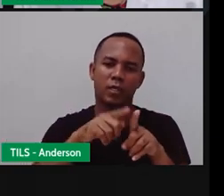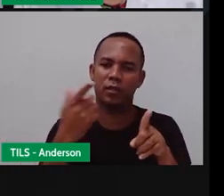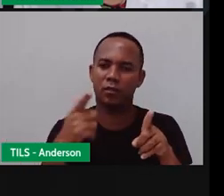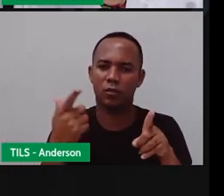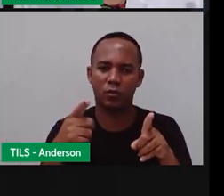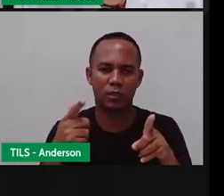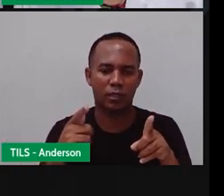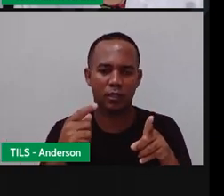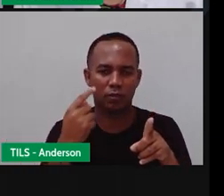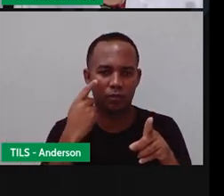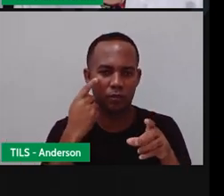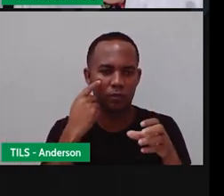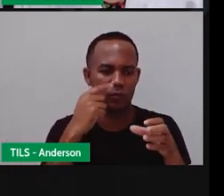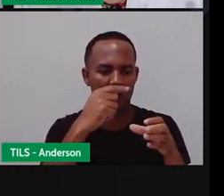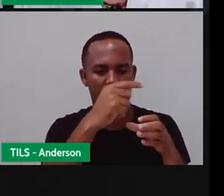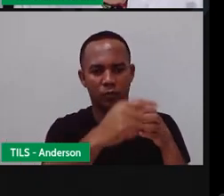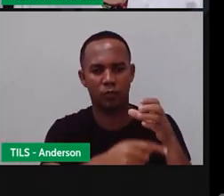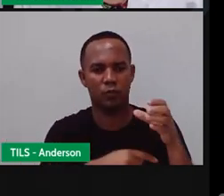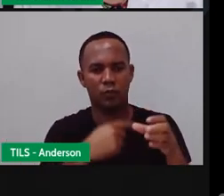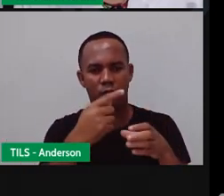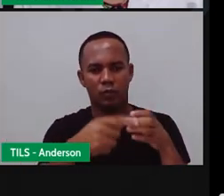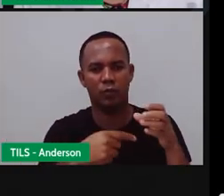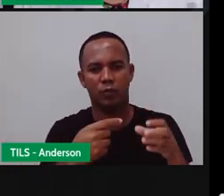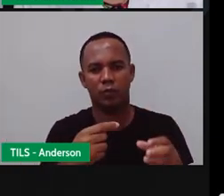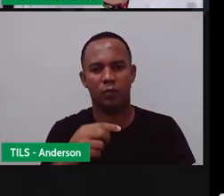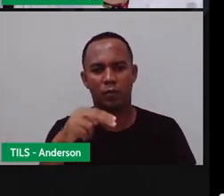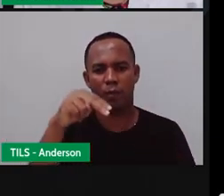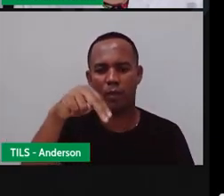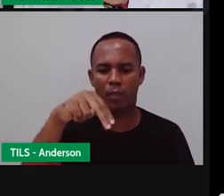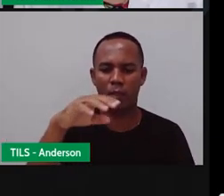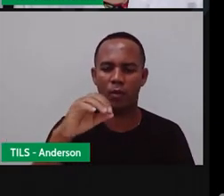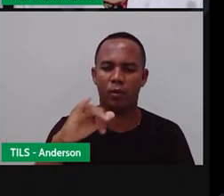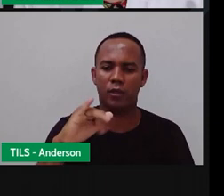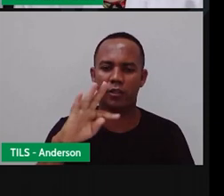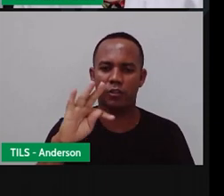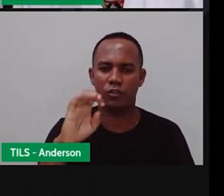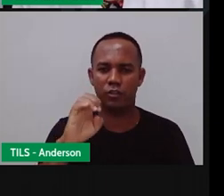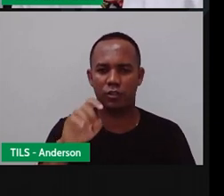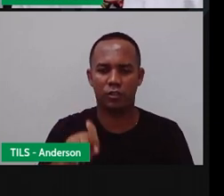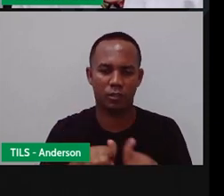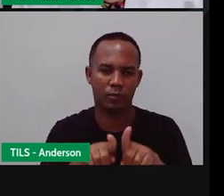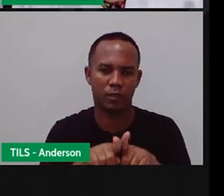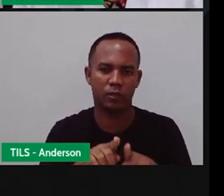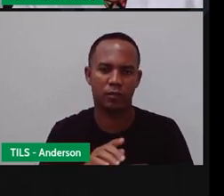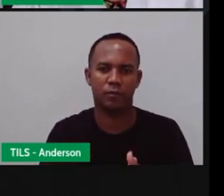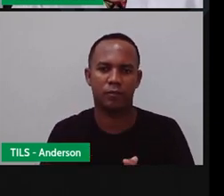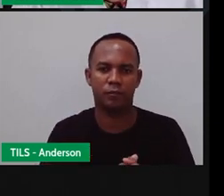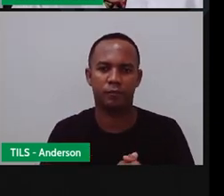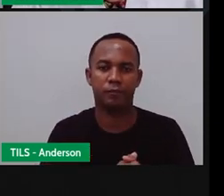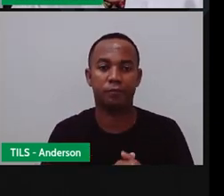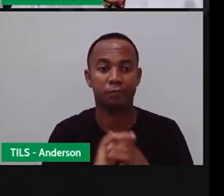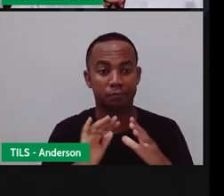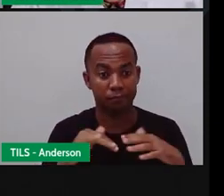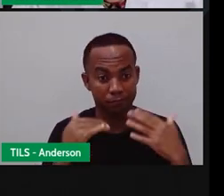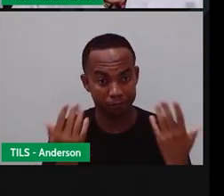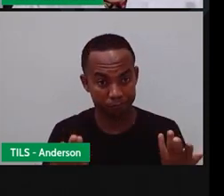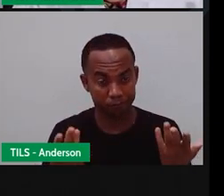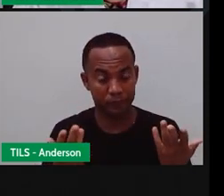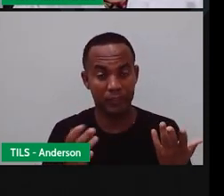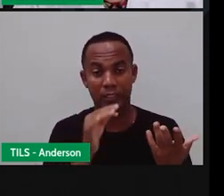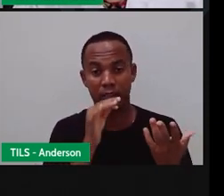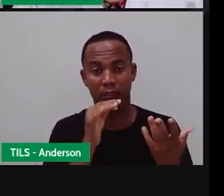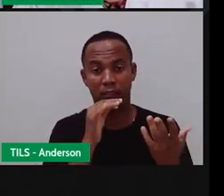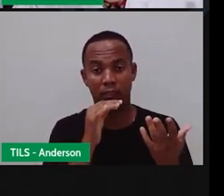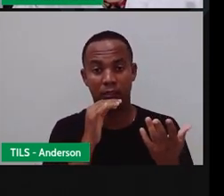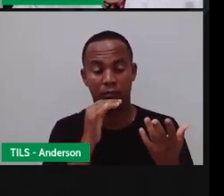está sendo iluminado será o quê? noite. Bom, como o planeta é redondo